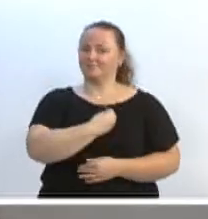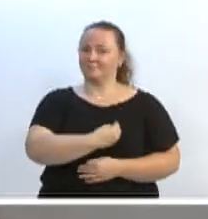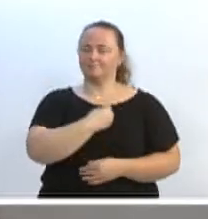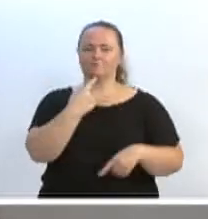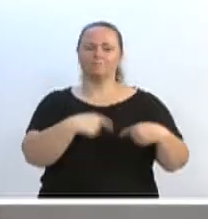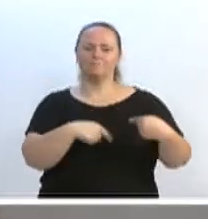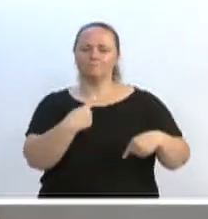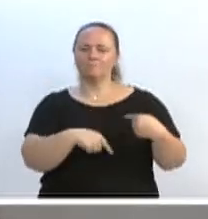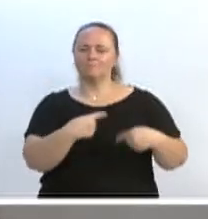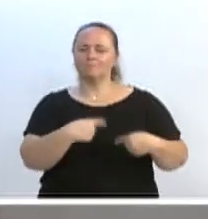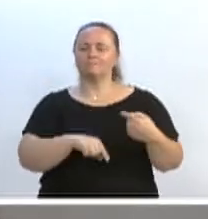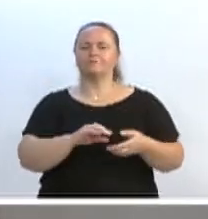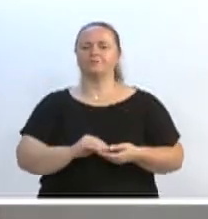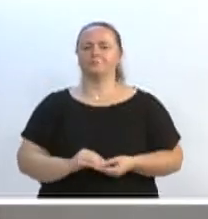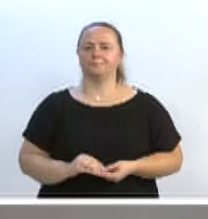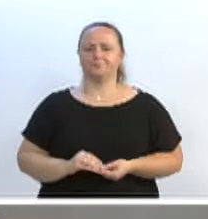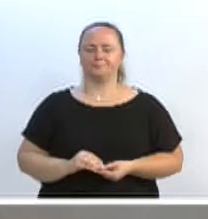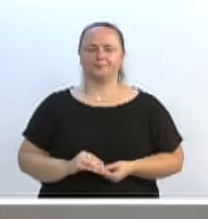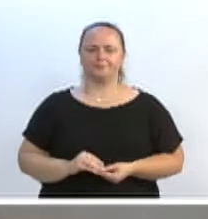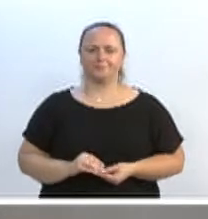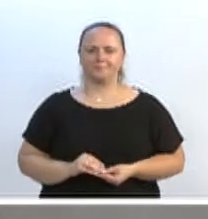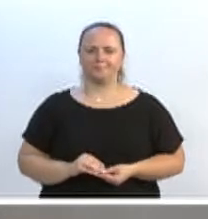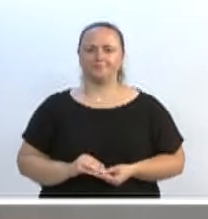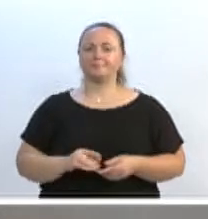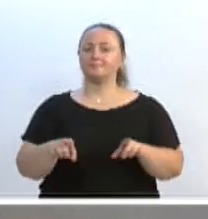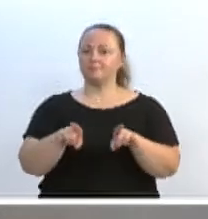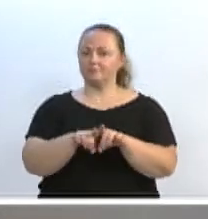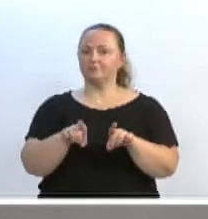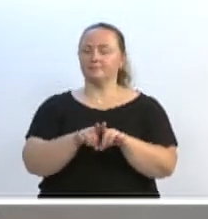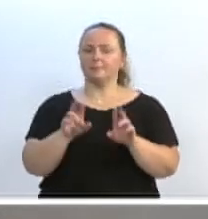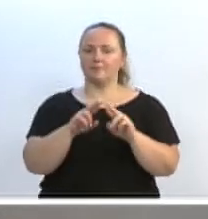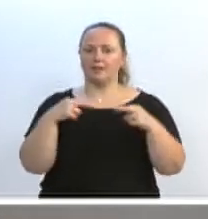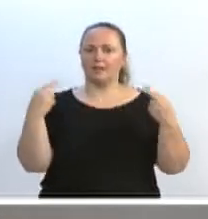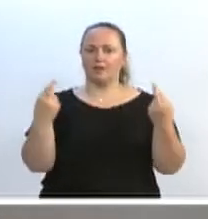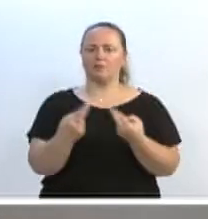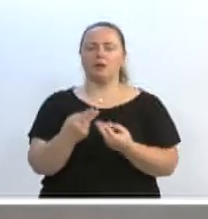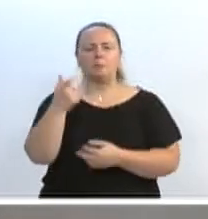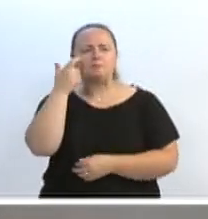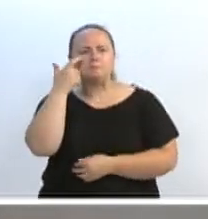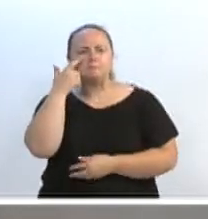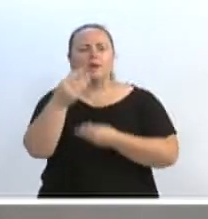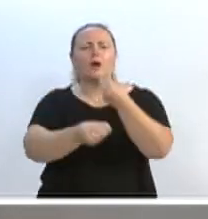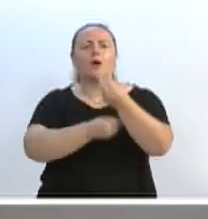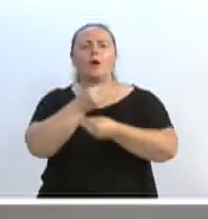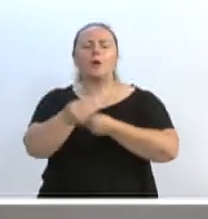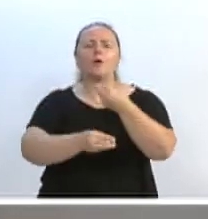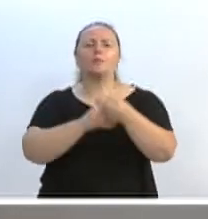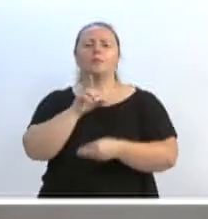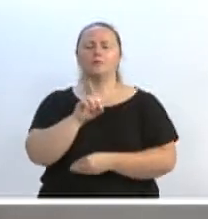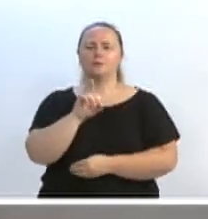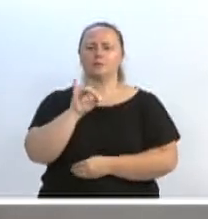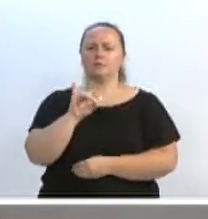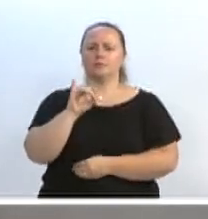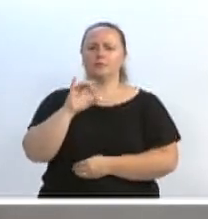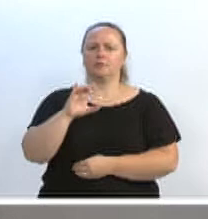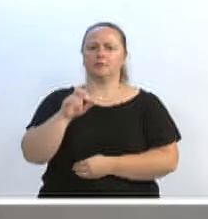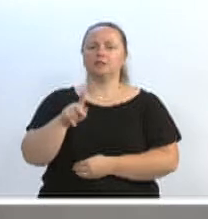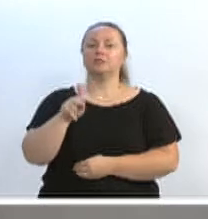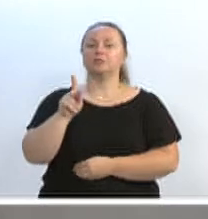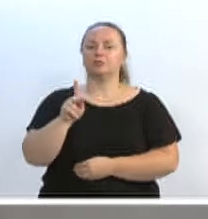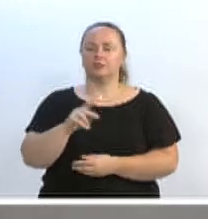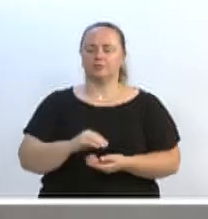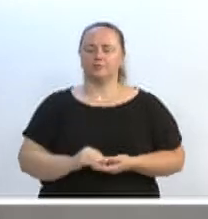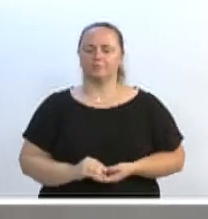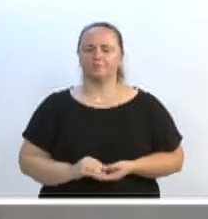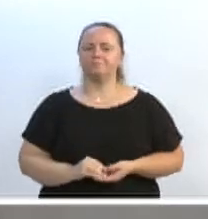nós não podíamos deixar de registrar aqui também a reunião da visita dos DICs. Ontem estivemos nos três DICs da nossa comissão.